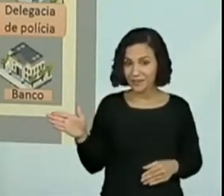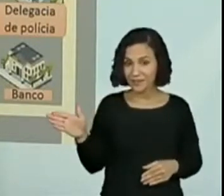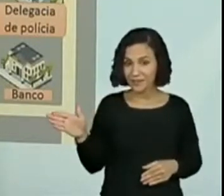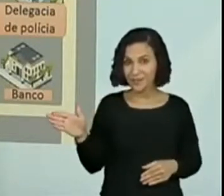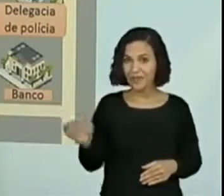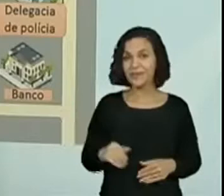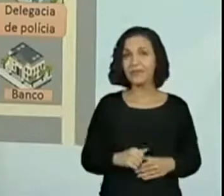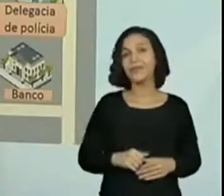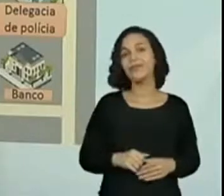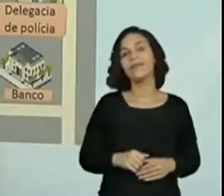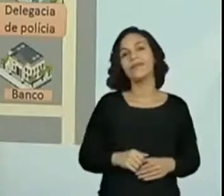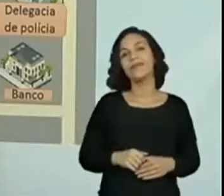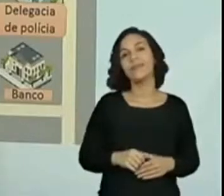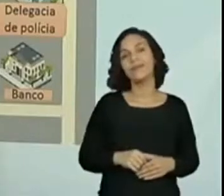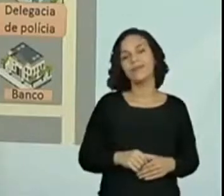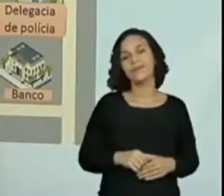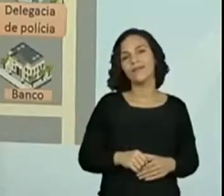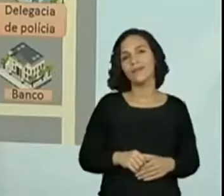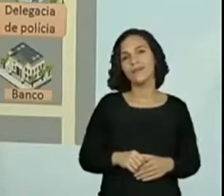Vamos lá, vamos para a direita.